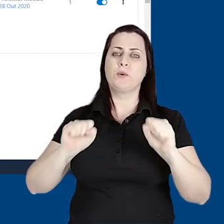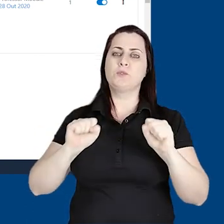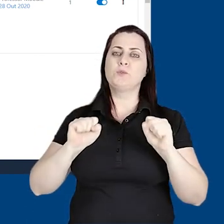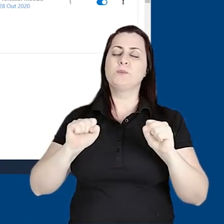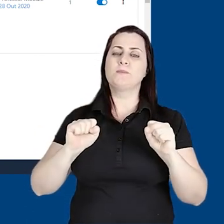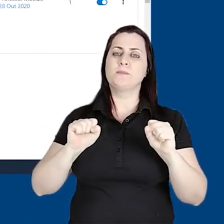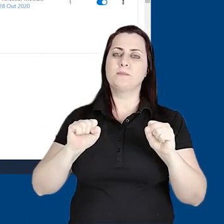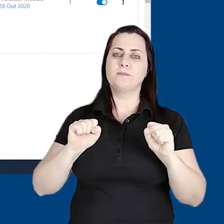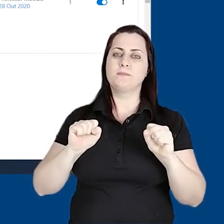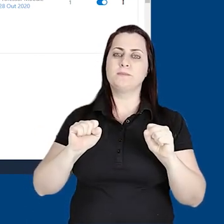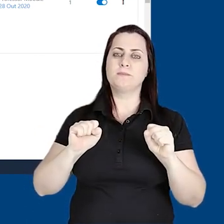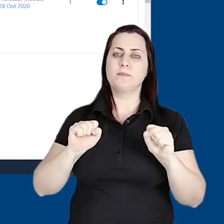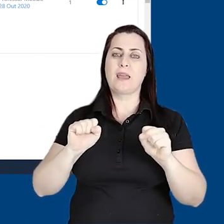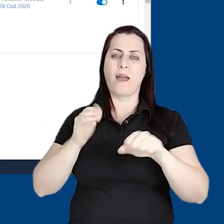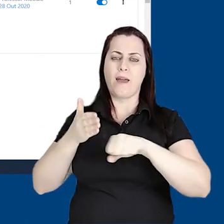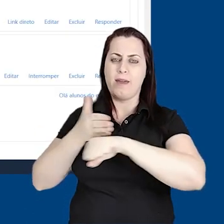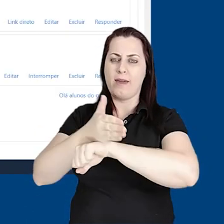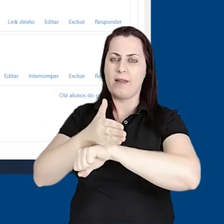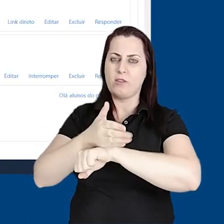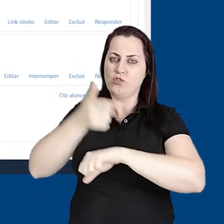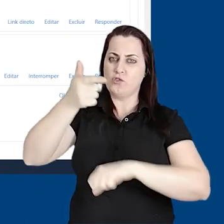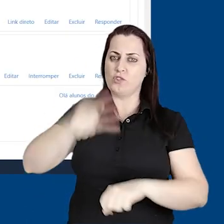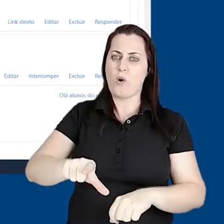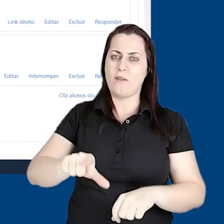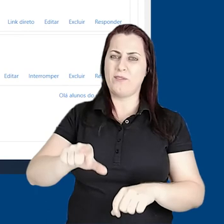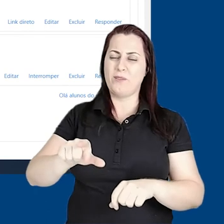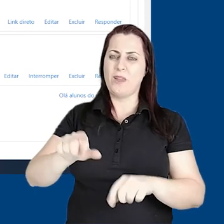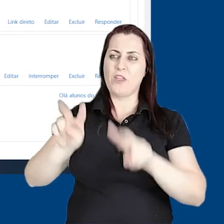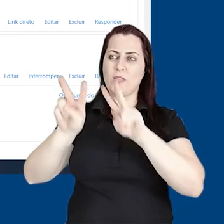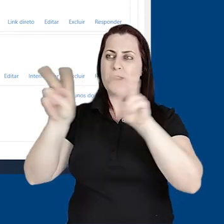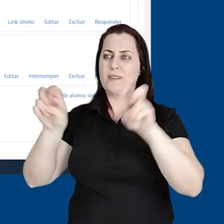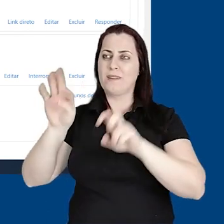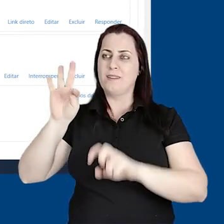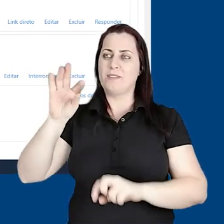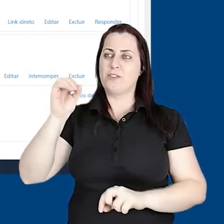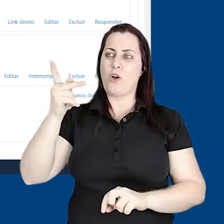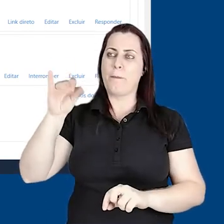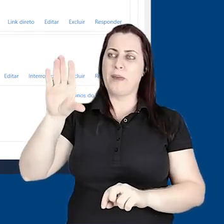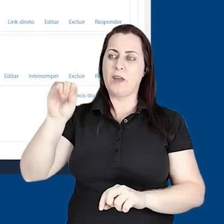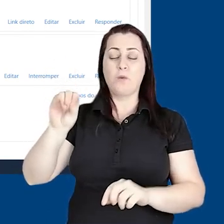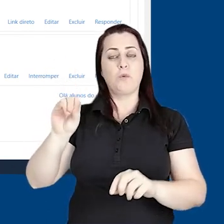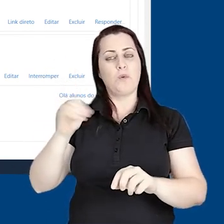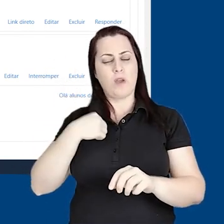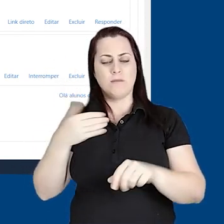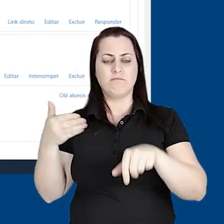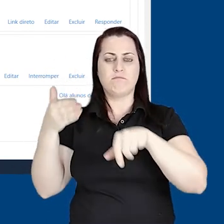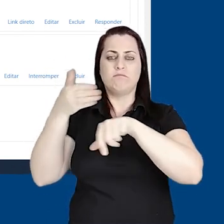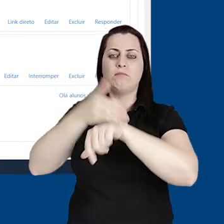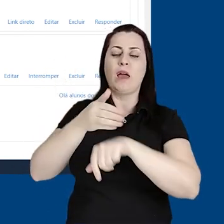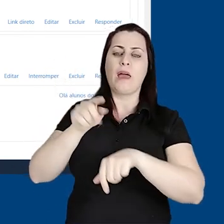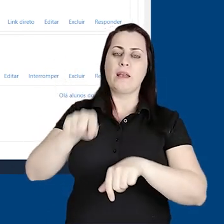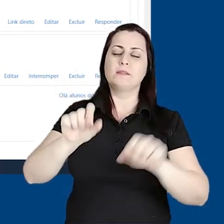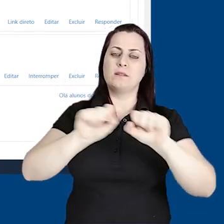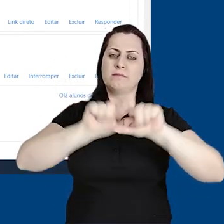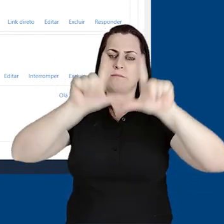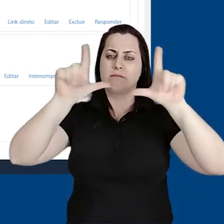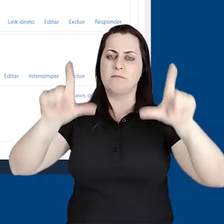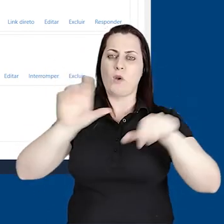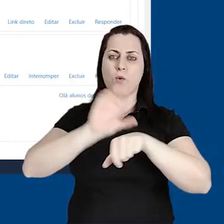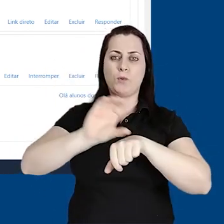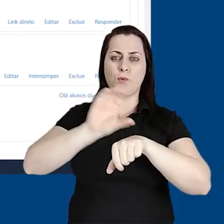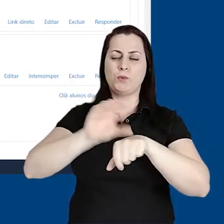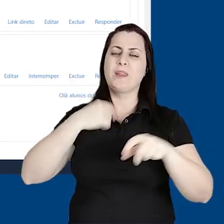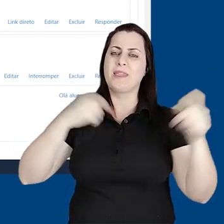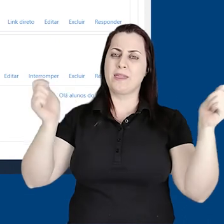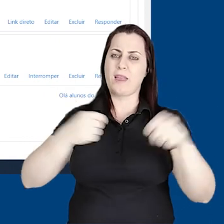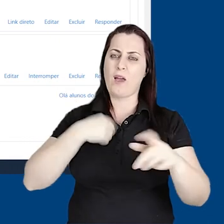inicial do fórum. Também posso entrar novamente no tópico. E se eu quiser sair daqui e seguir para a